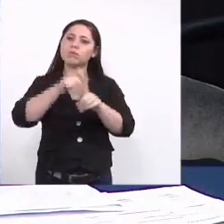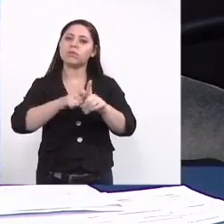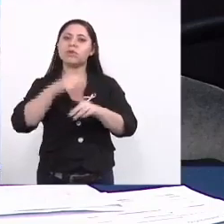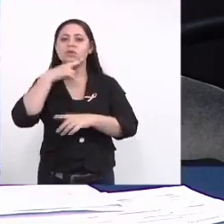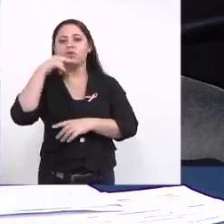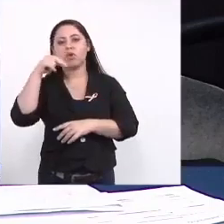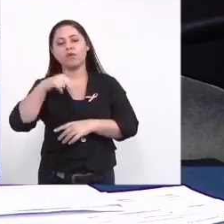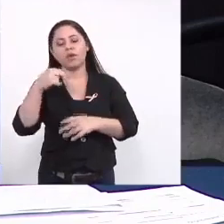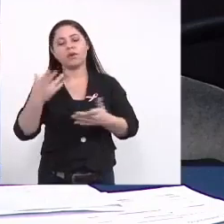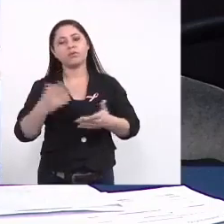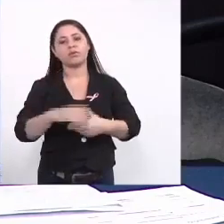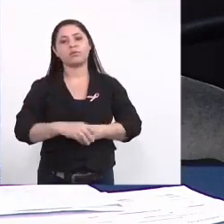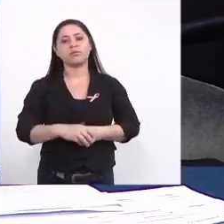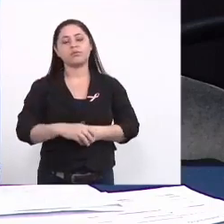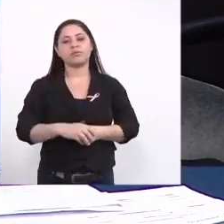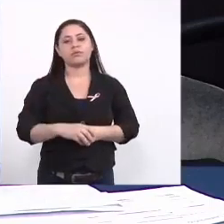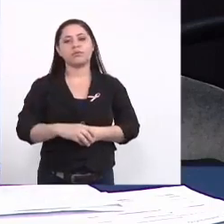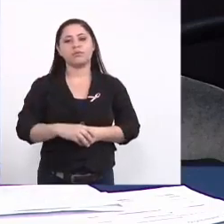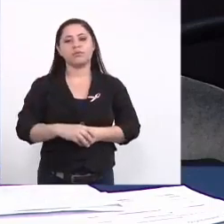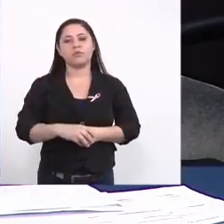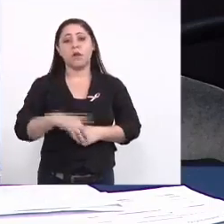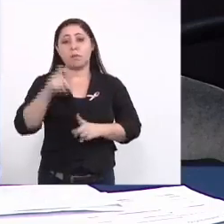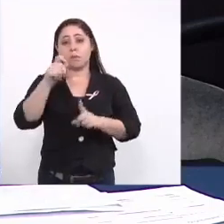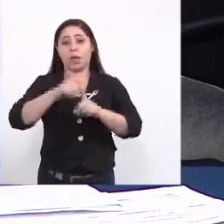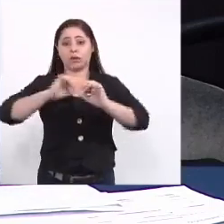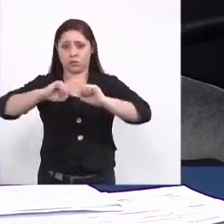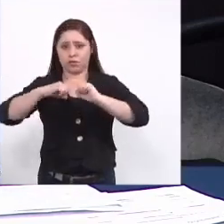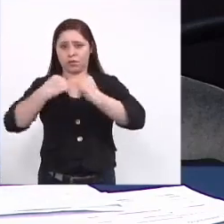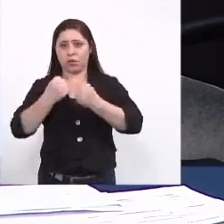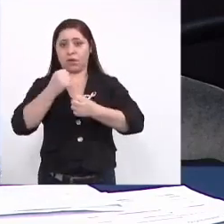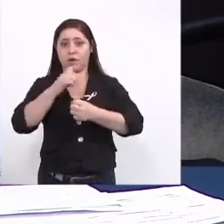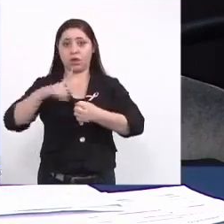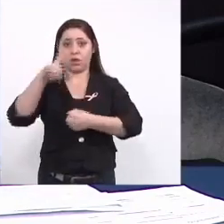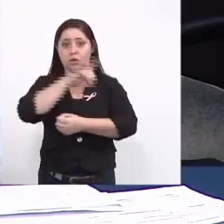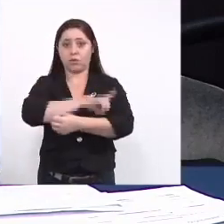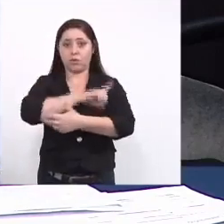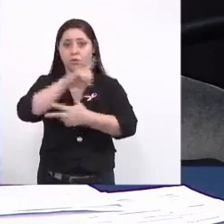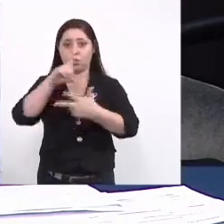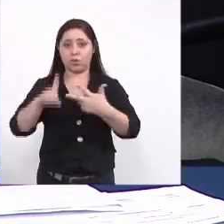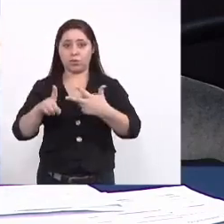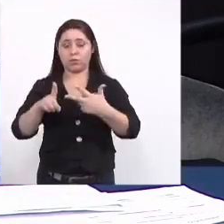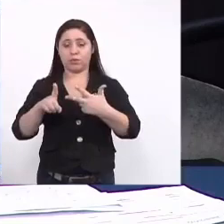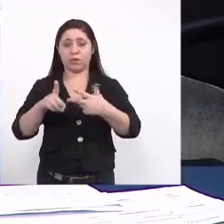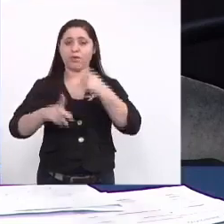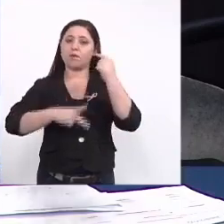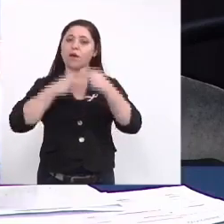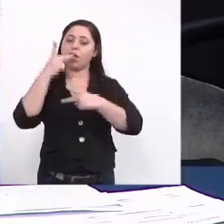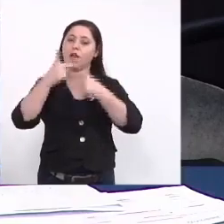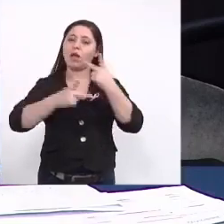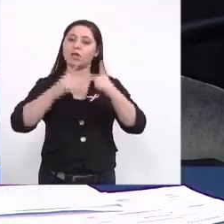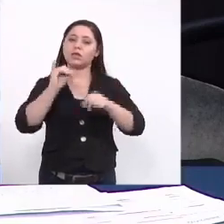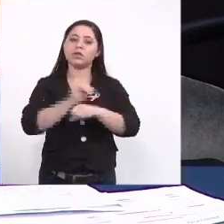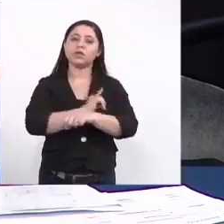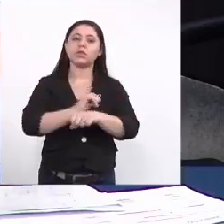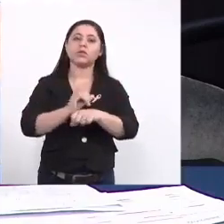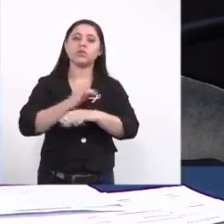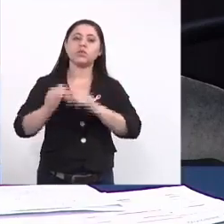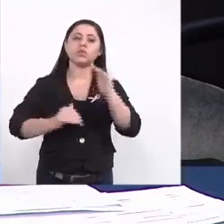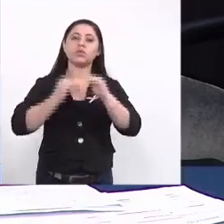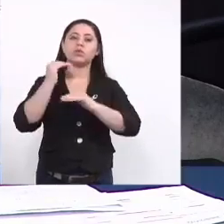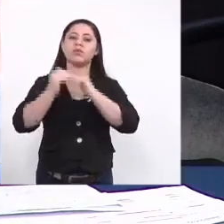novembro um mês do enfrentamento a tripse epidemia e falar das ações dos